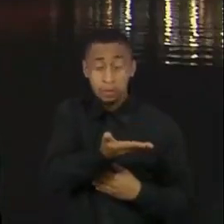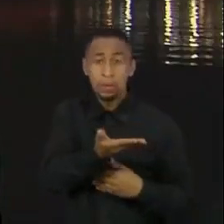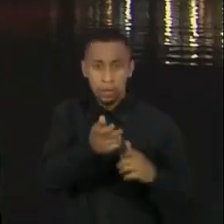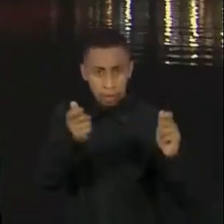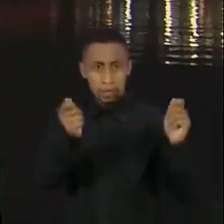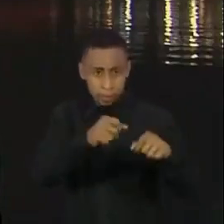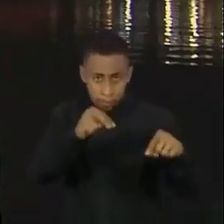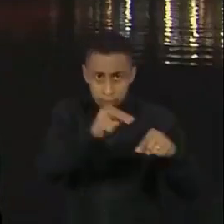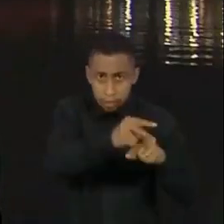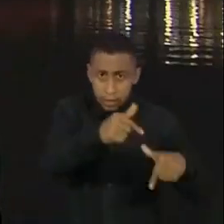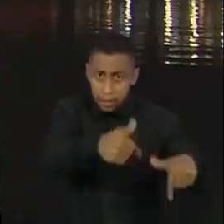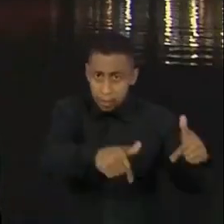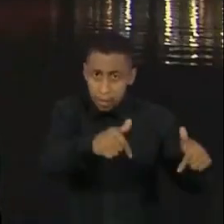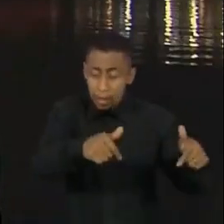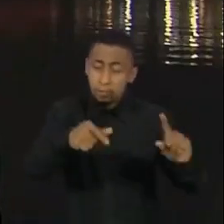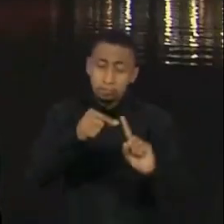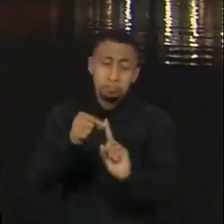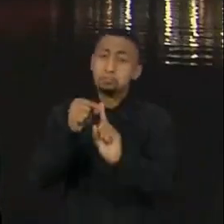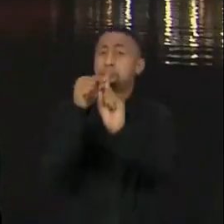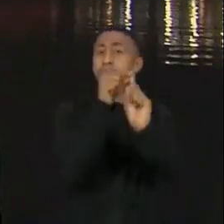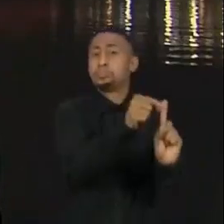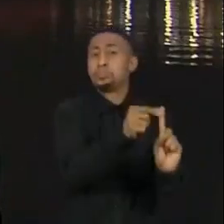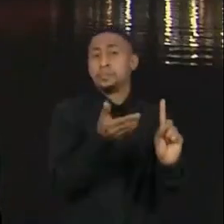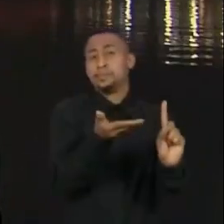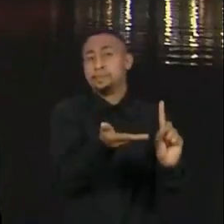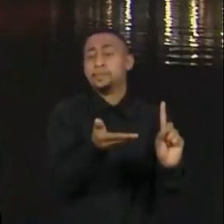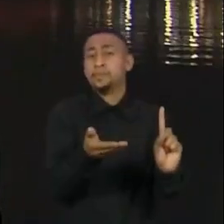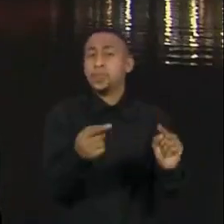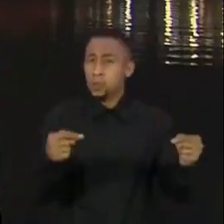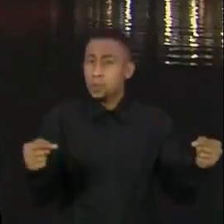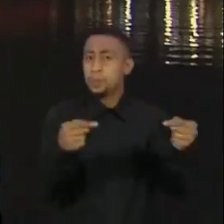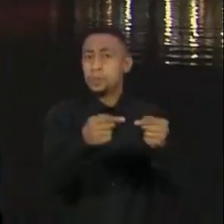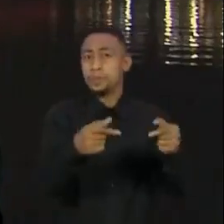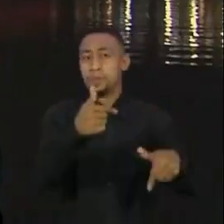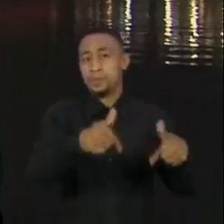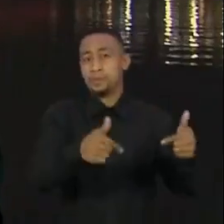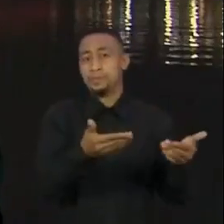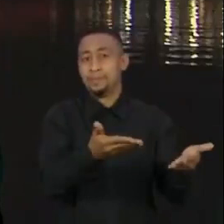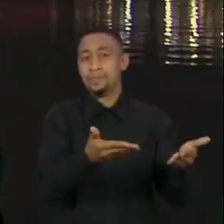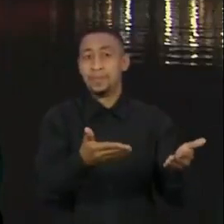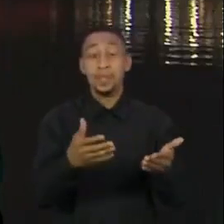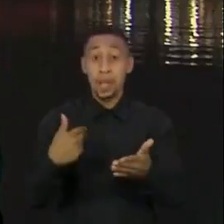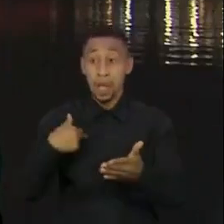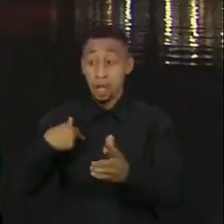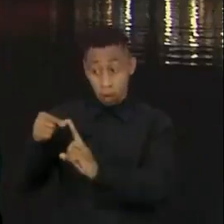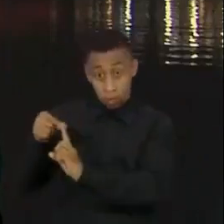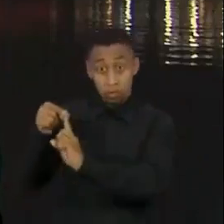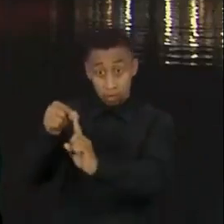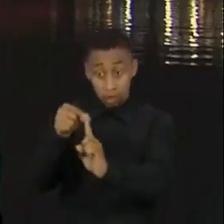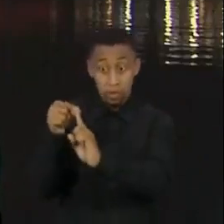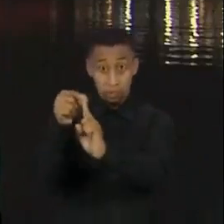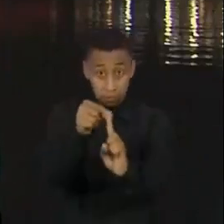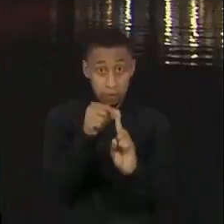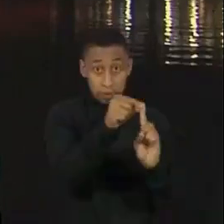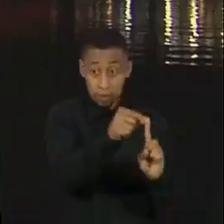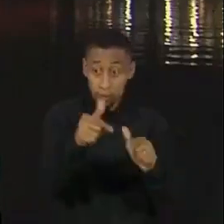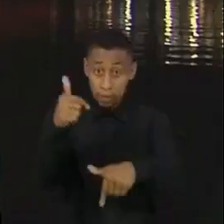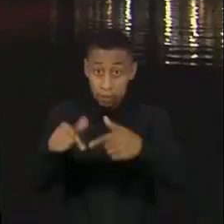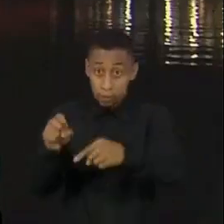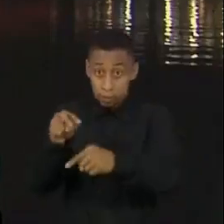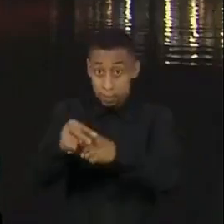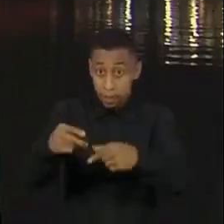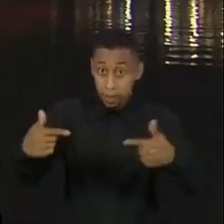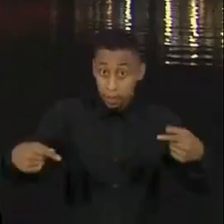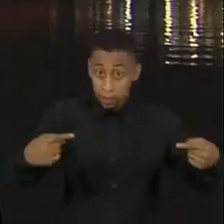à altura de exercer esses cargos públicos. Eu acho que todos os que eu tenho indicado para o exercício de cargos